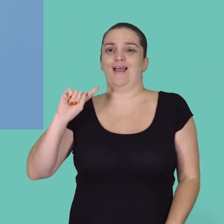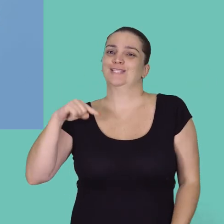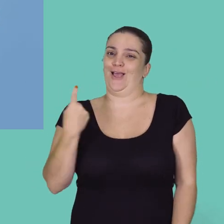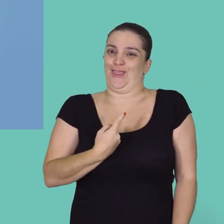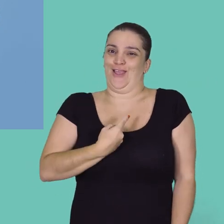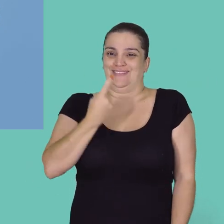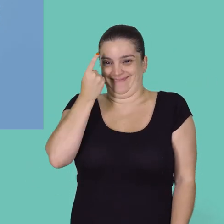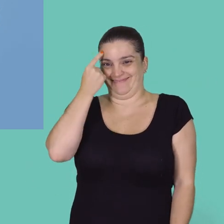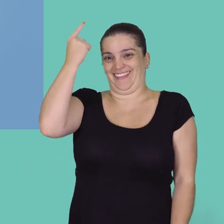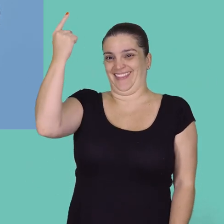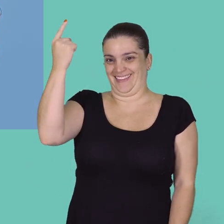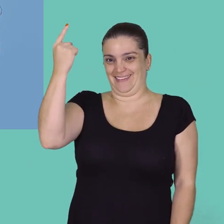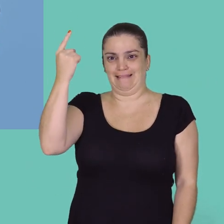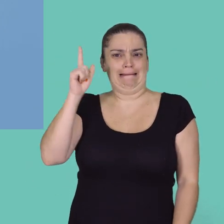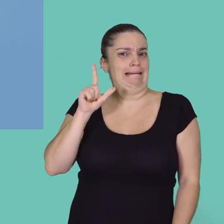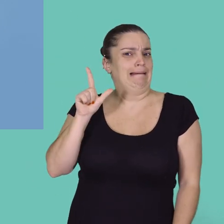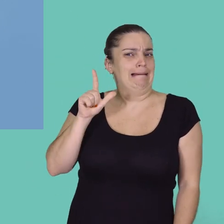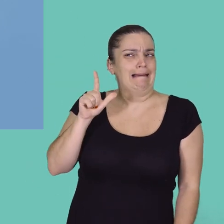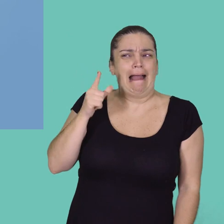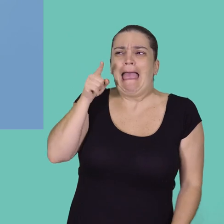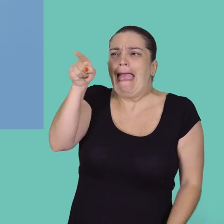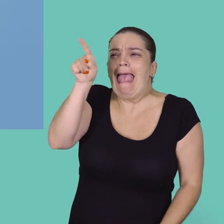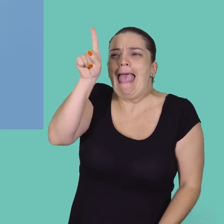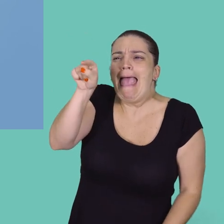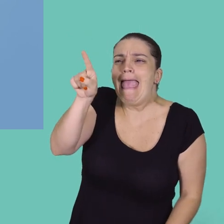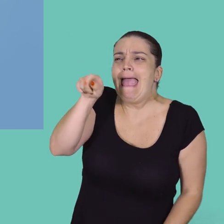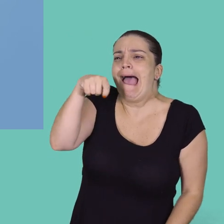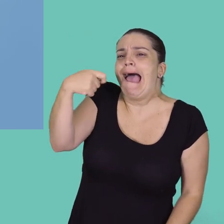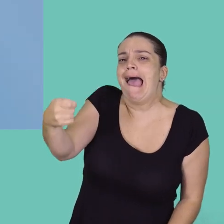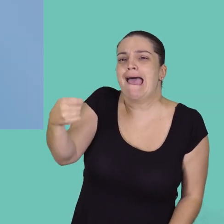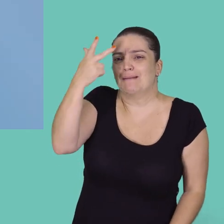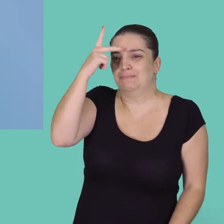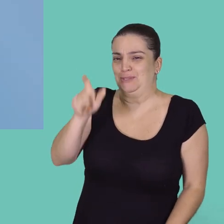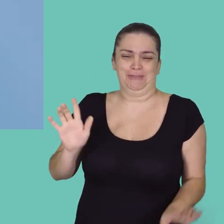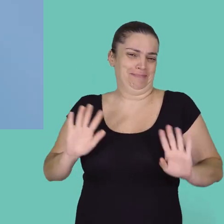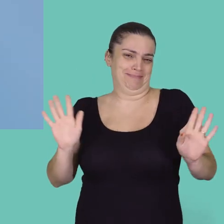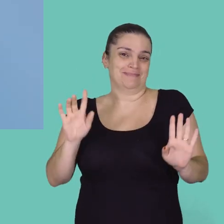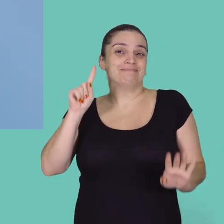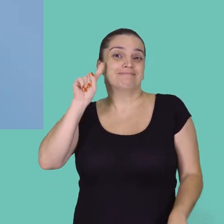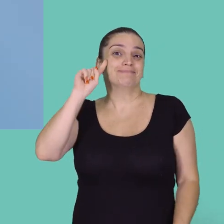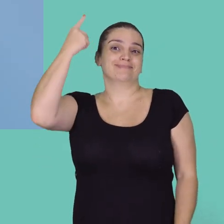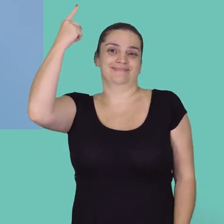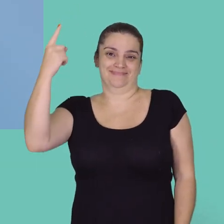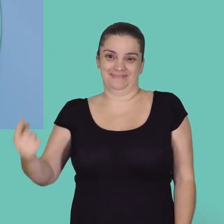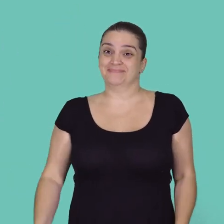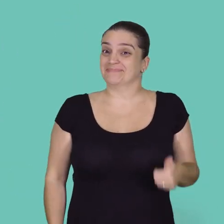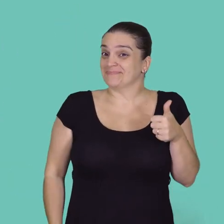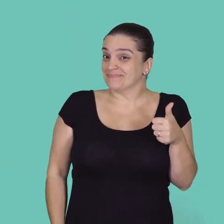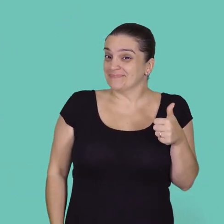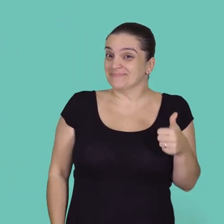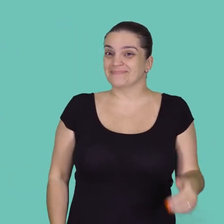foram criações nossas. Portanto, não tem que identificar ninguém com os personagens que nós estamos criando.